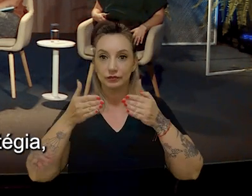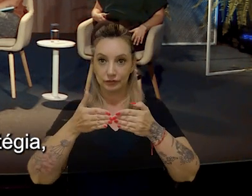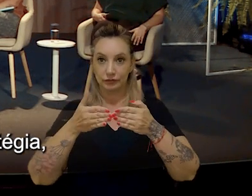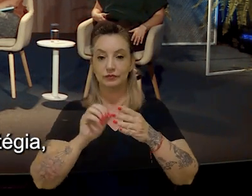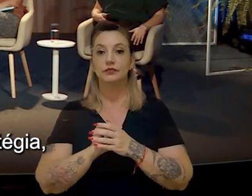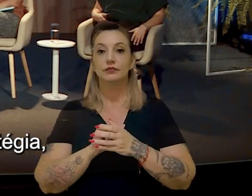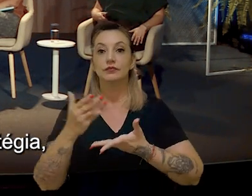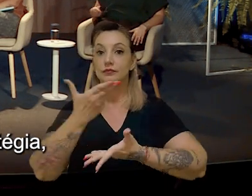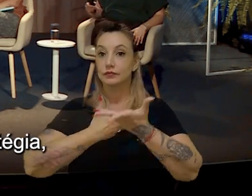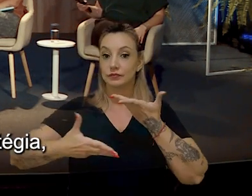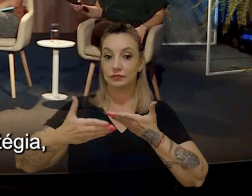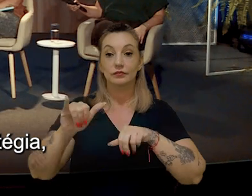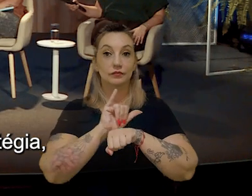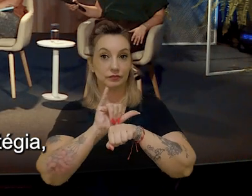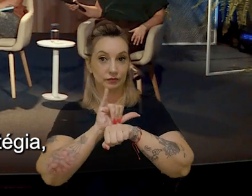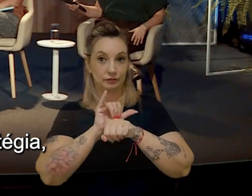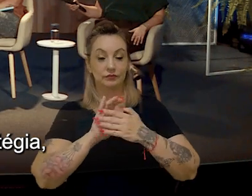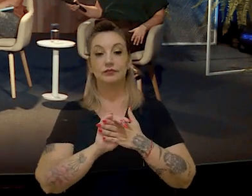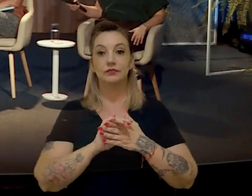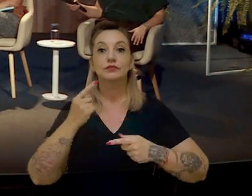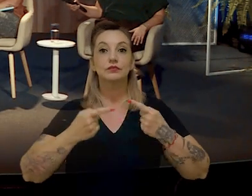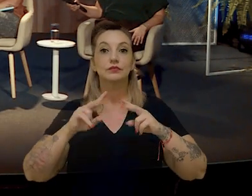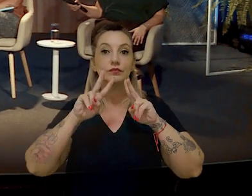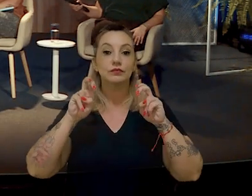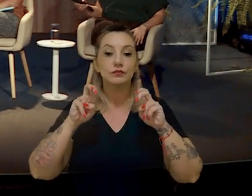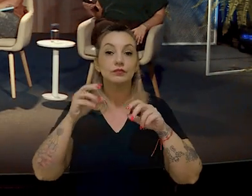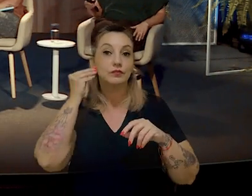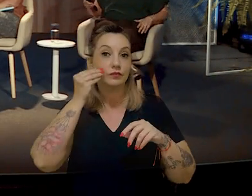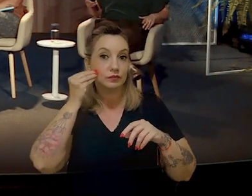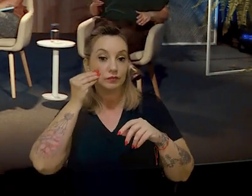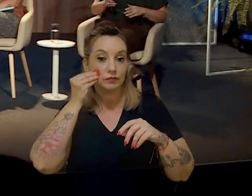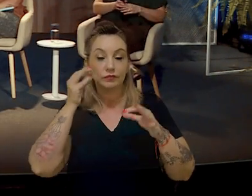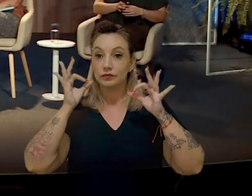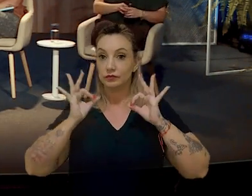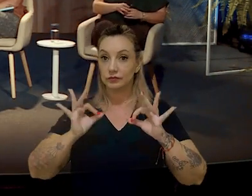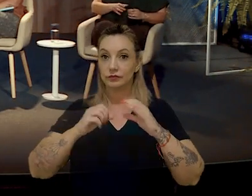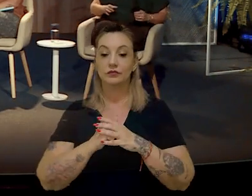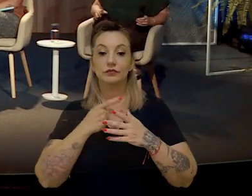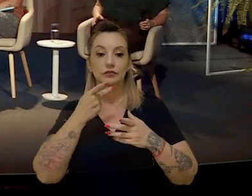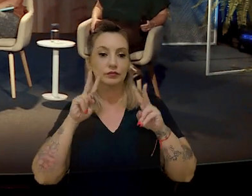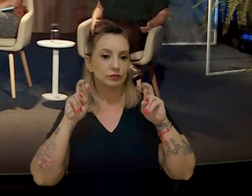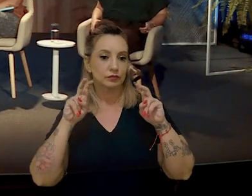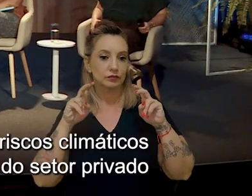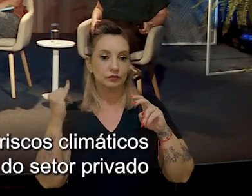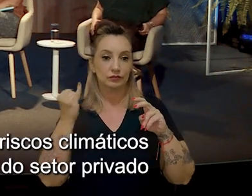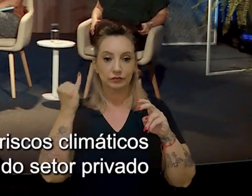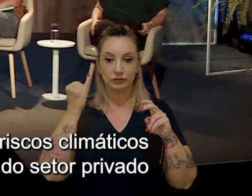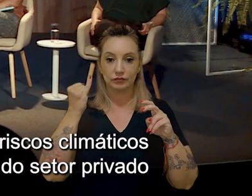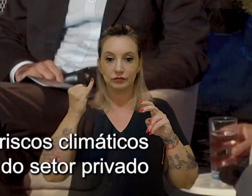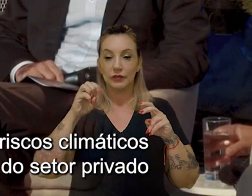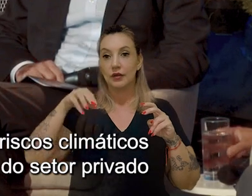para compartilhamento de estratégia, discutir um pouco algumas experiências concretas, falar um pouco sobre valoração,